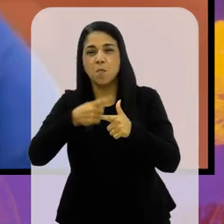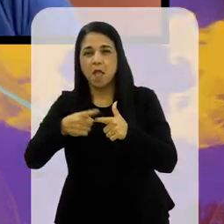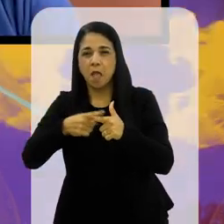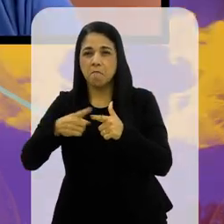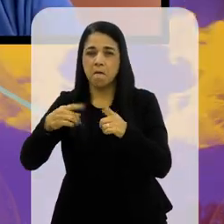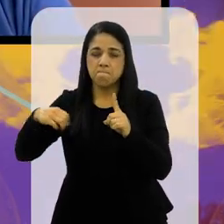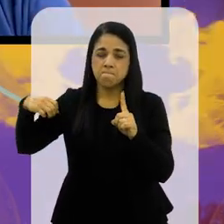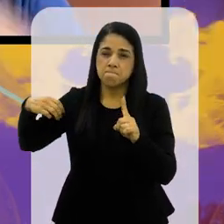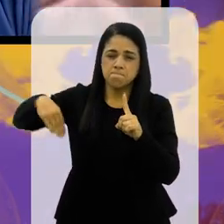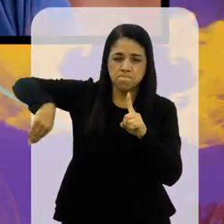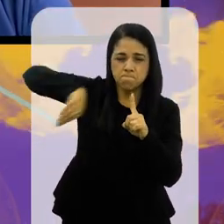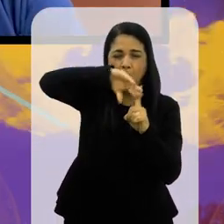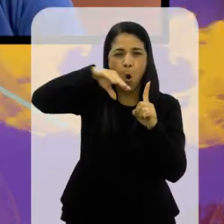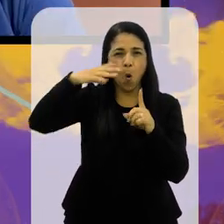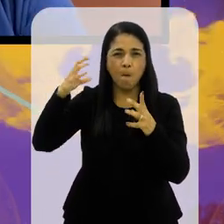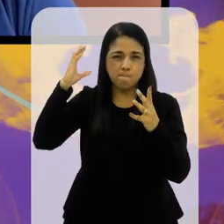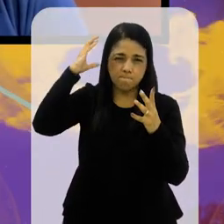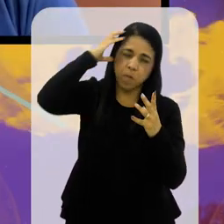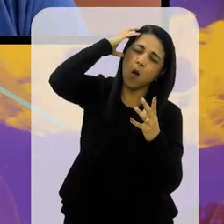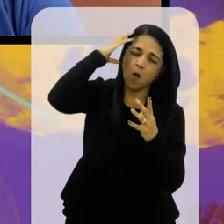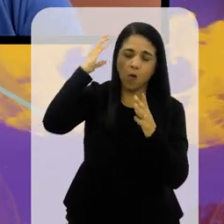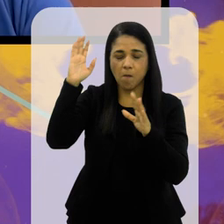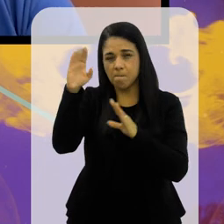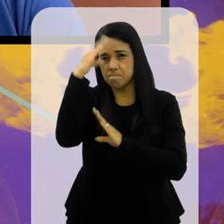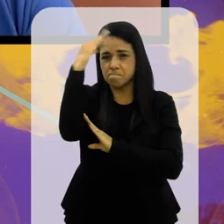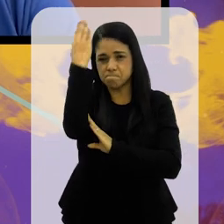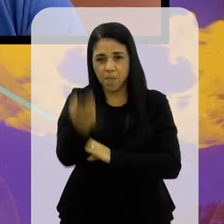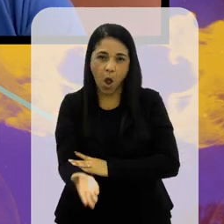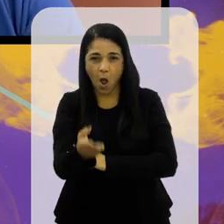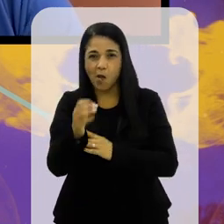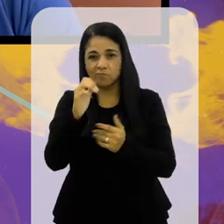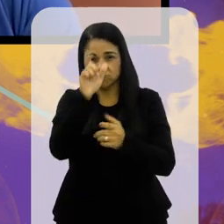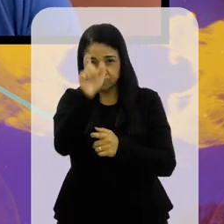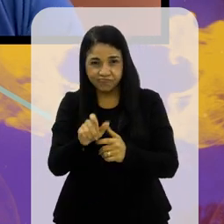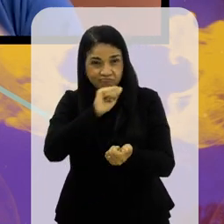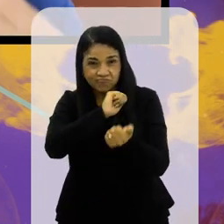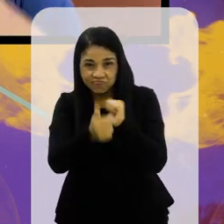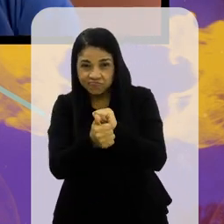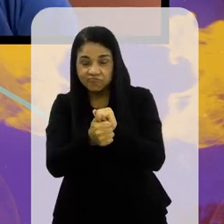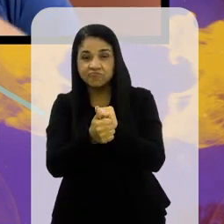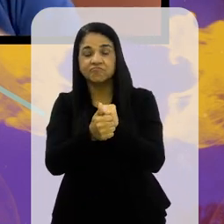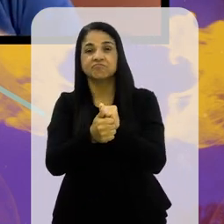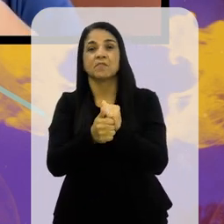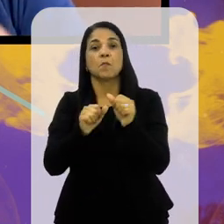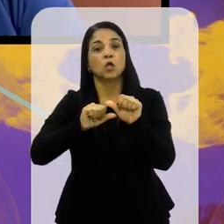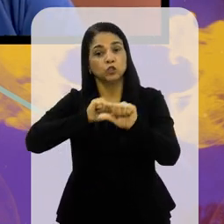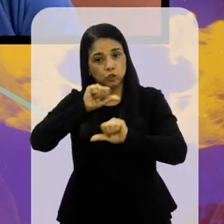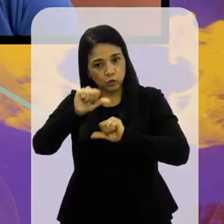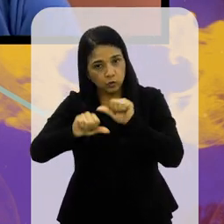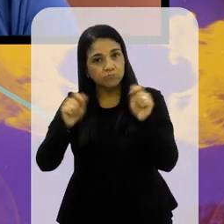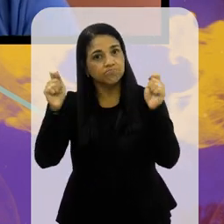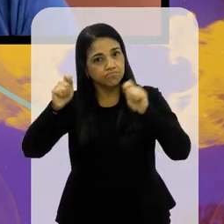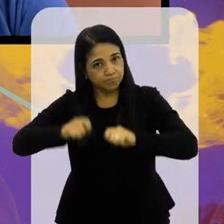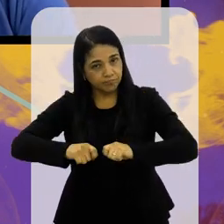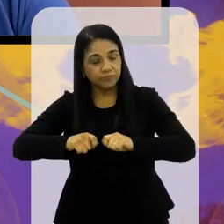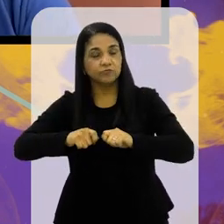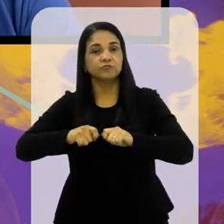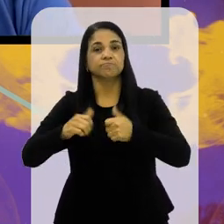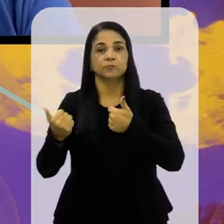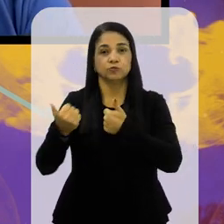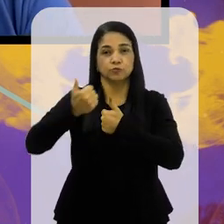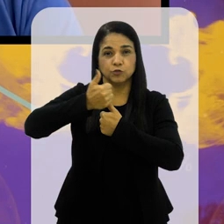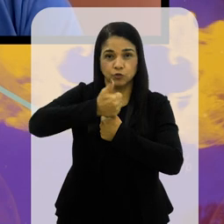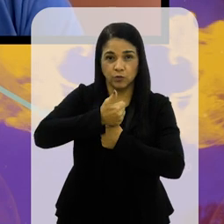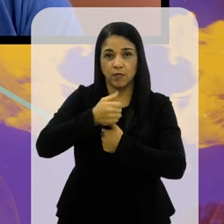Pancada na cabeça, o jogador saiu desacordado. Aí você pode trocar esse jogador. A